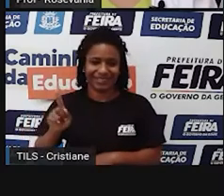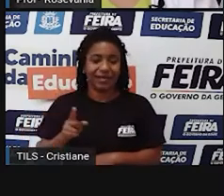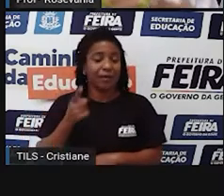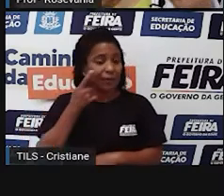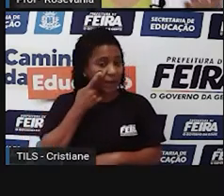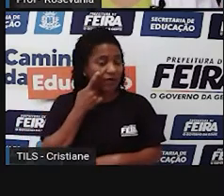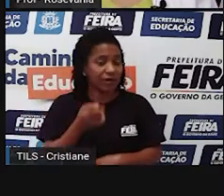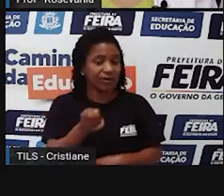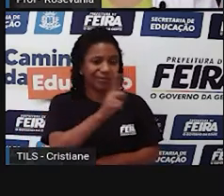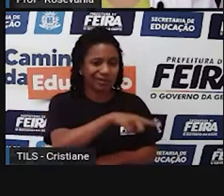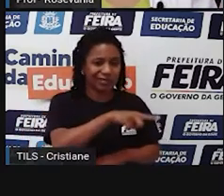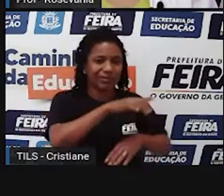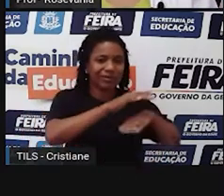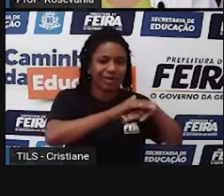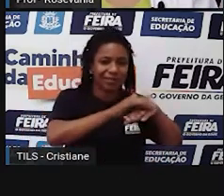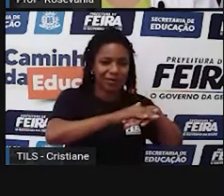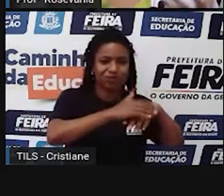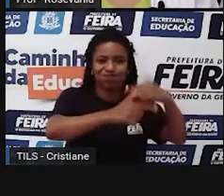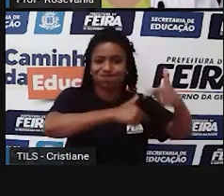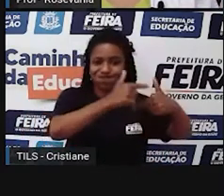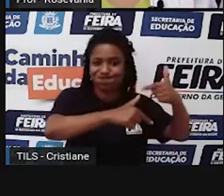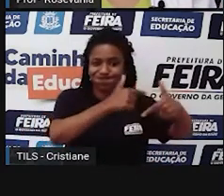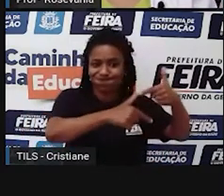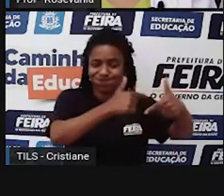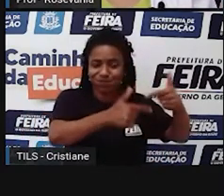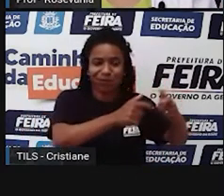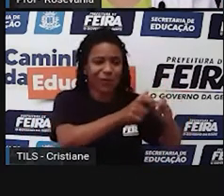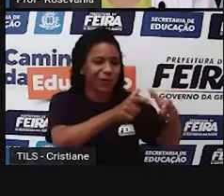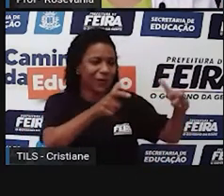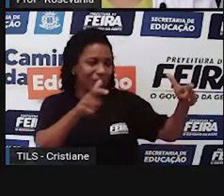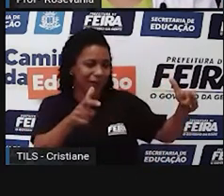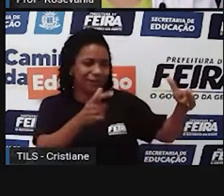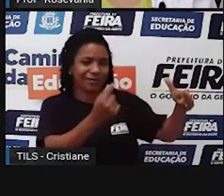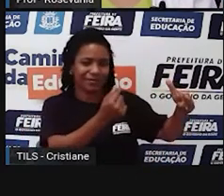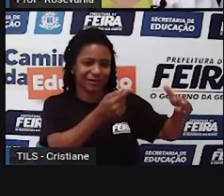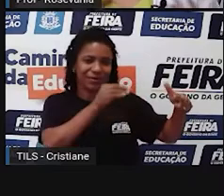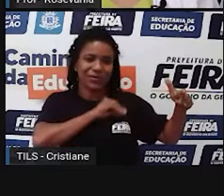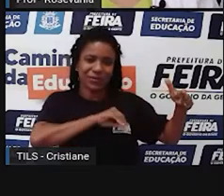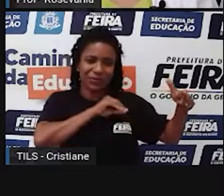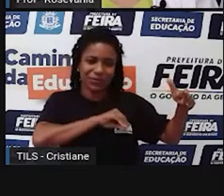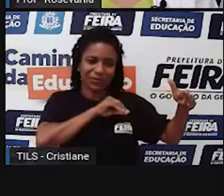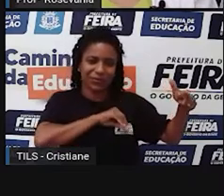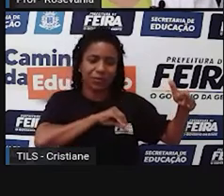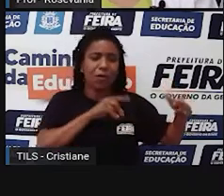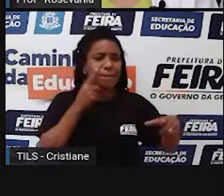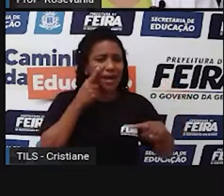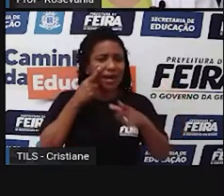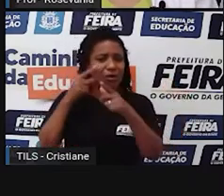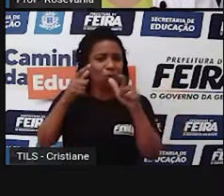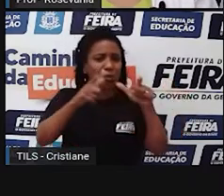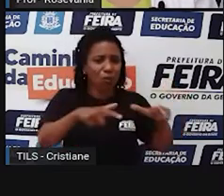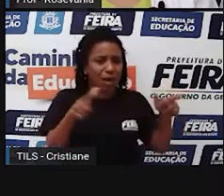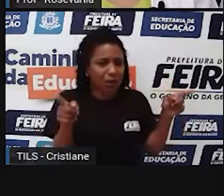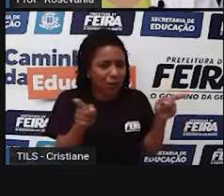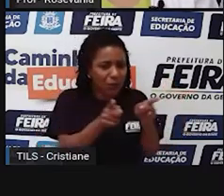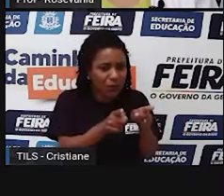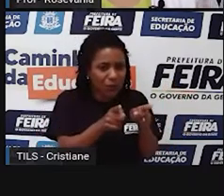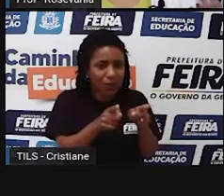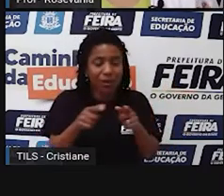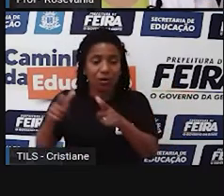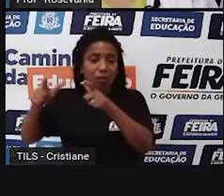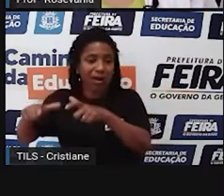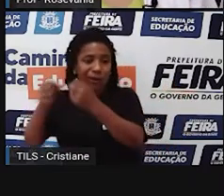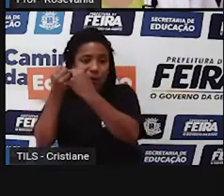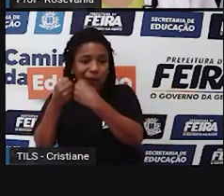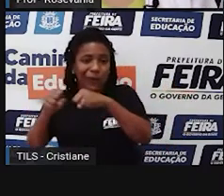manual. Quantos trabalhadores a gente não teria, né? Para cumprir essa área toda, no menor espaço de tempo possível, porque